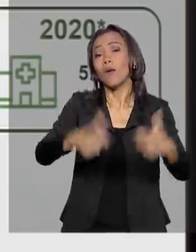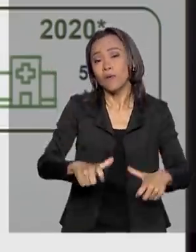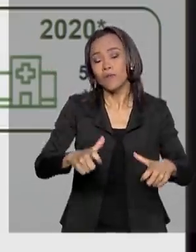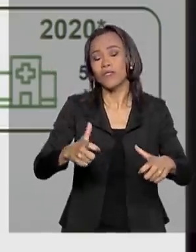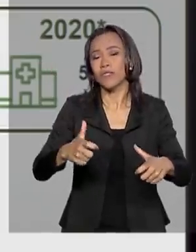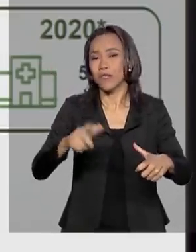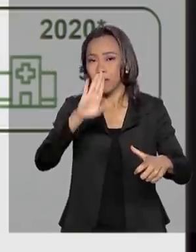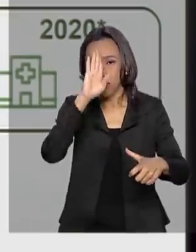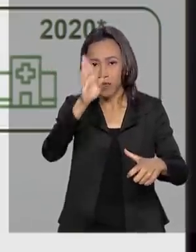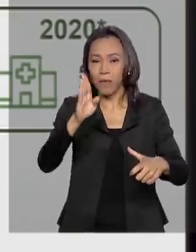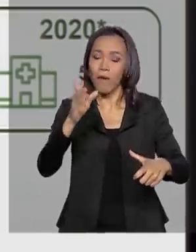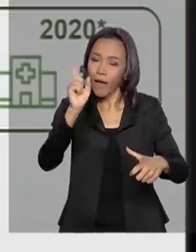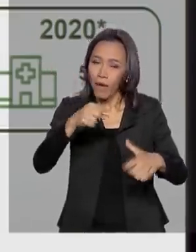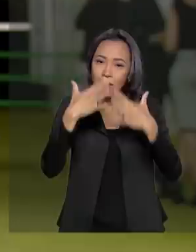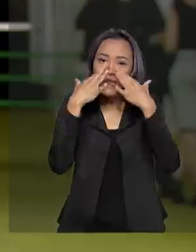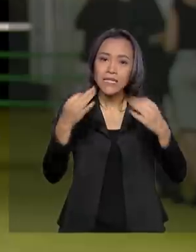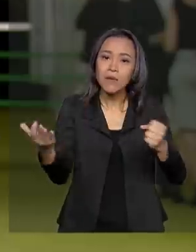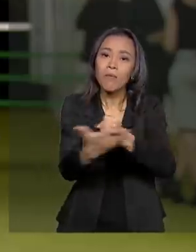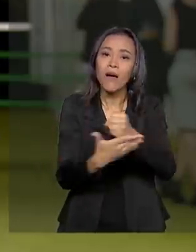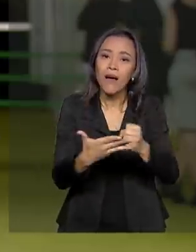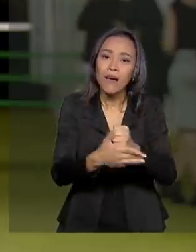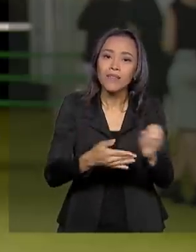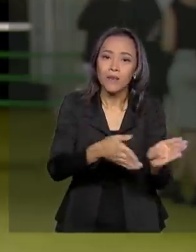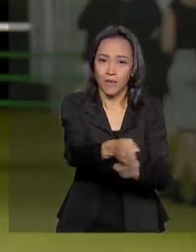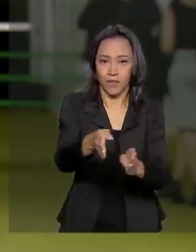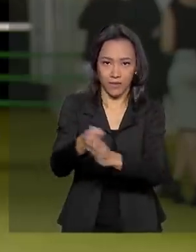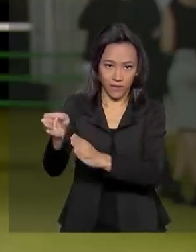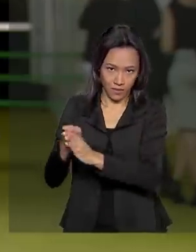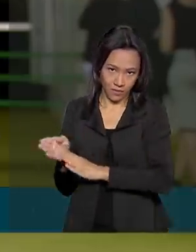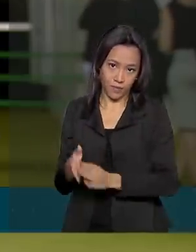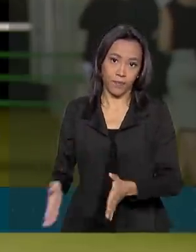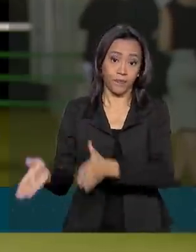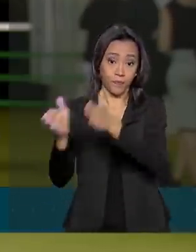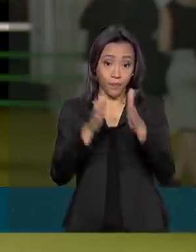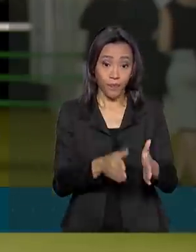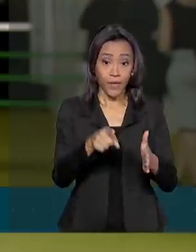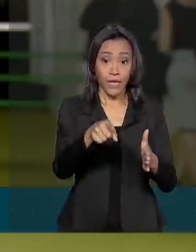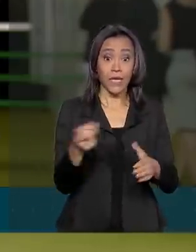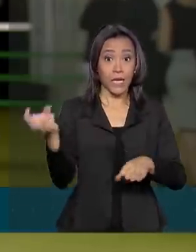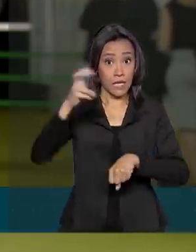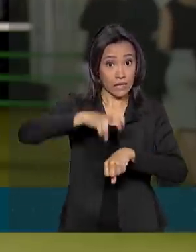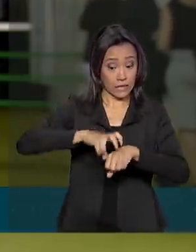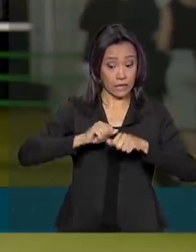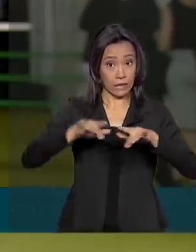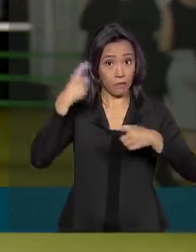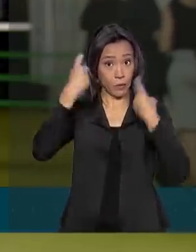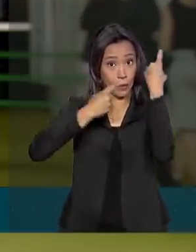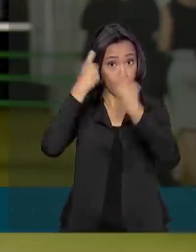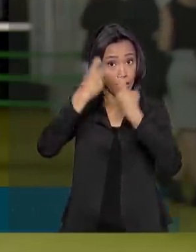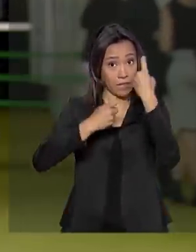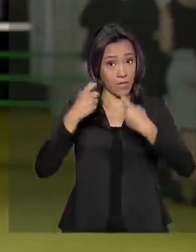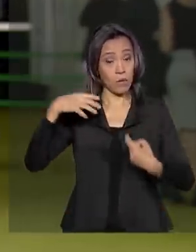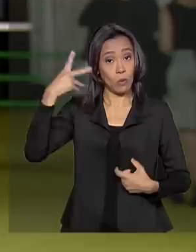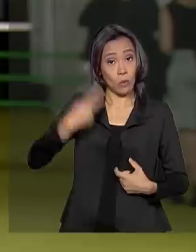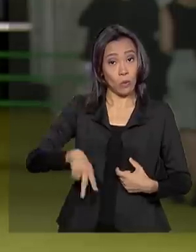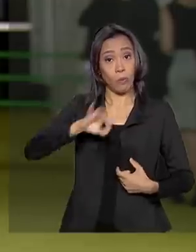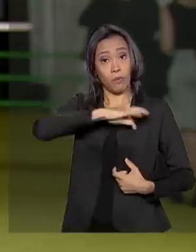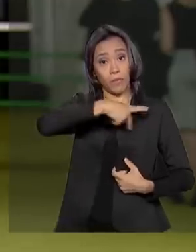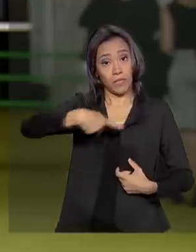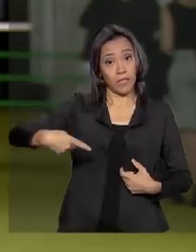será pela atenção primária. E a preocupação com o vírus fez o presidente aqui da Câmara dos Deputados, Rodrigo Maia,